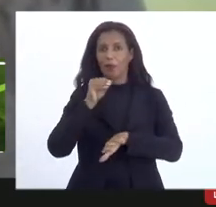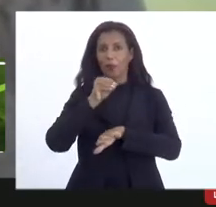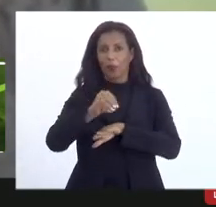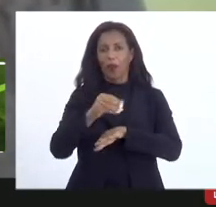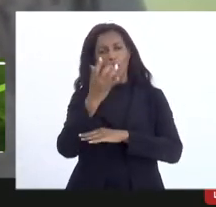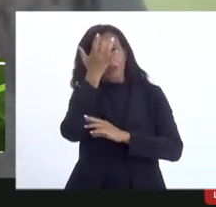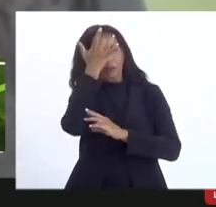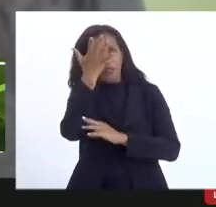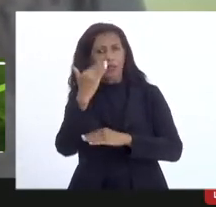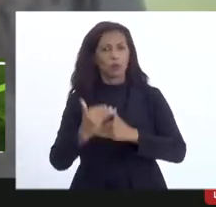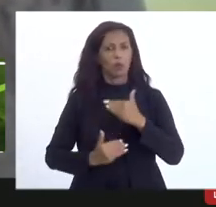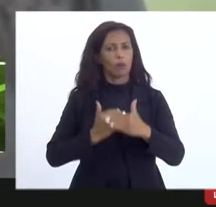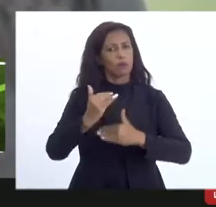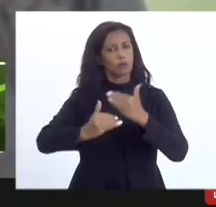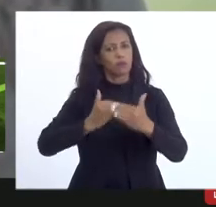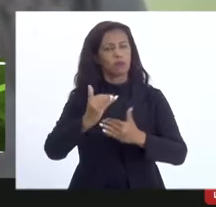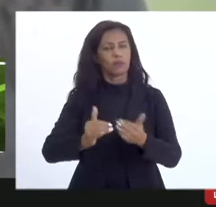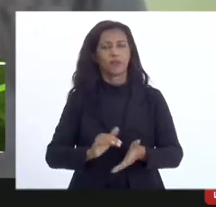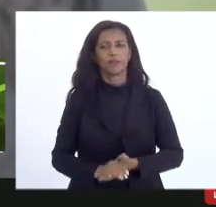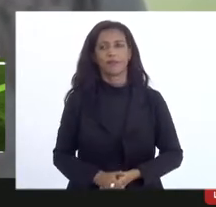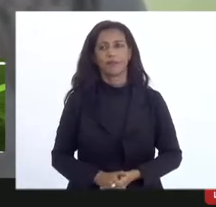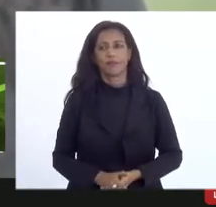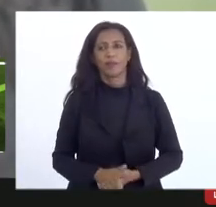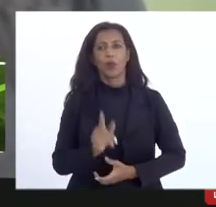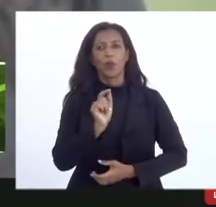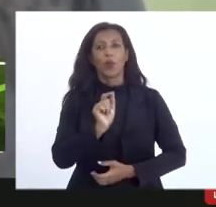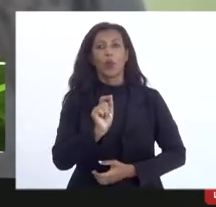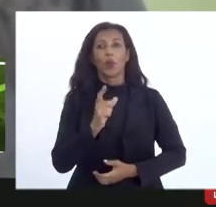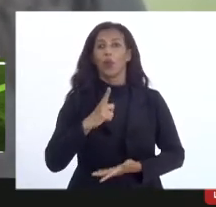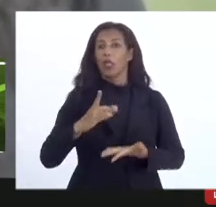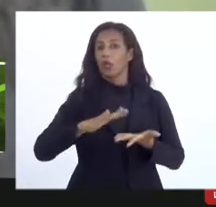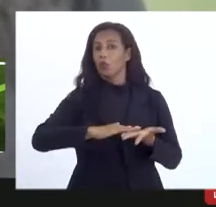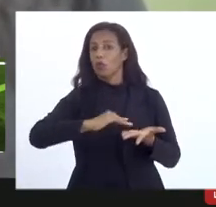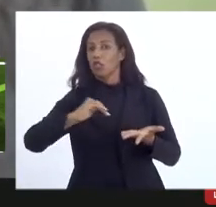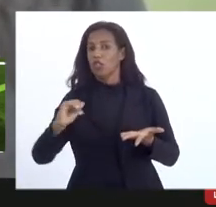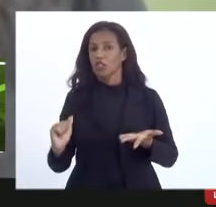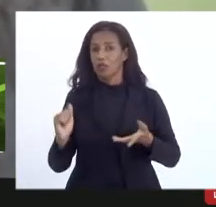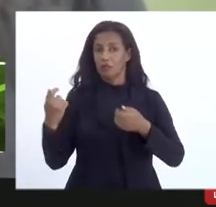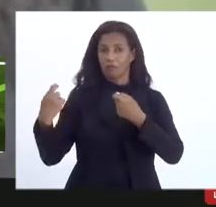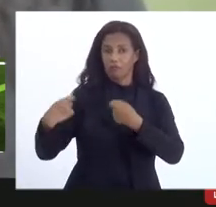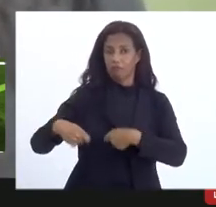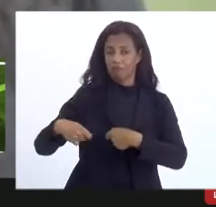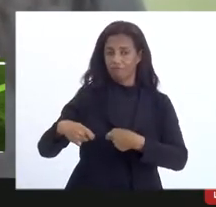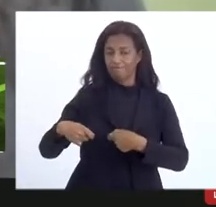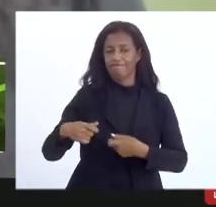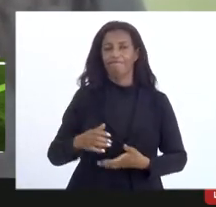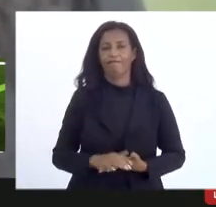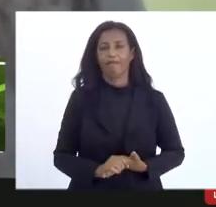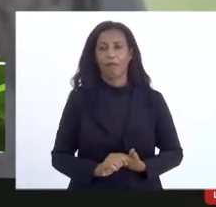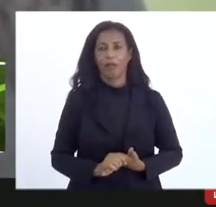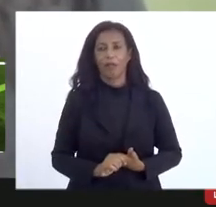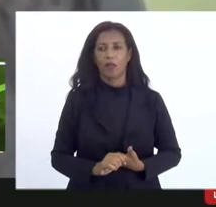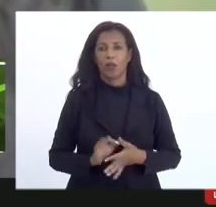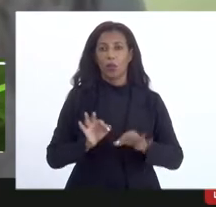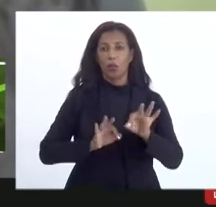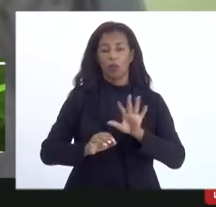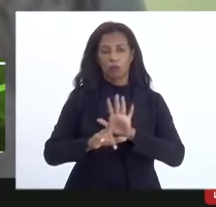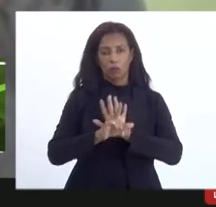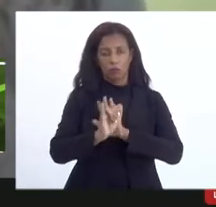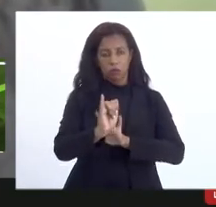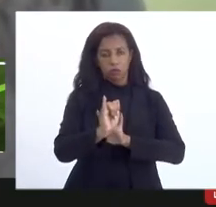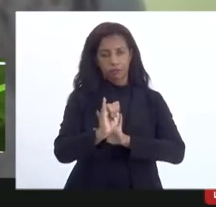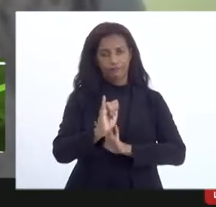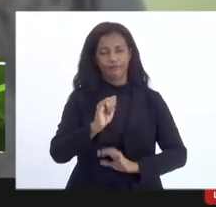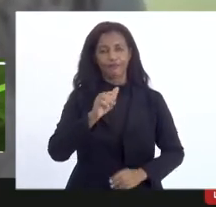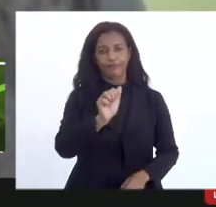andamento e o que não exclui necessariamente o projeto de lei. Eles são